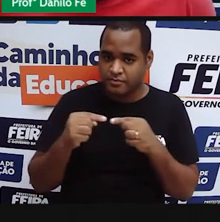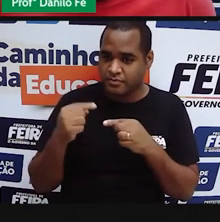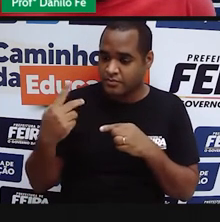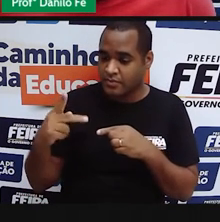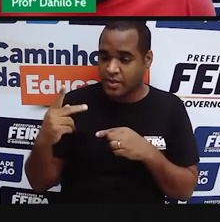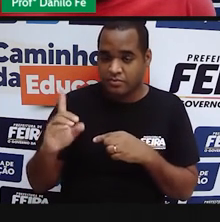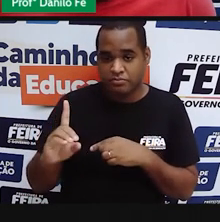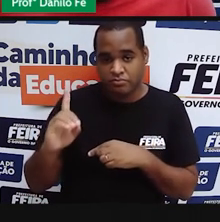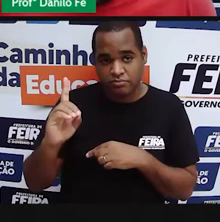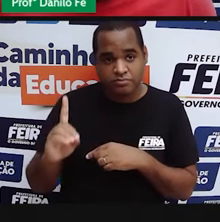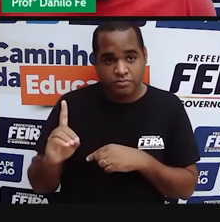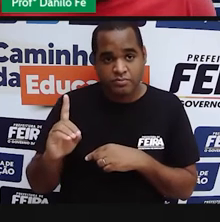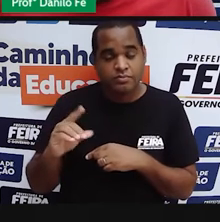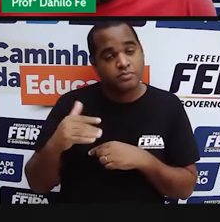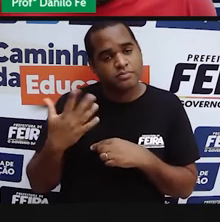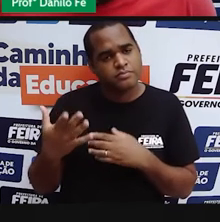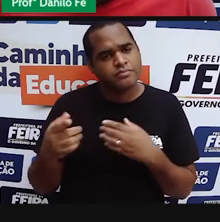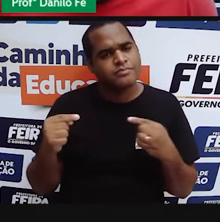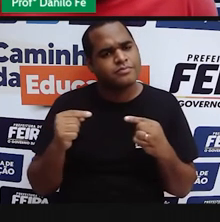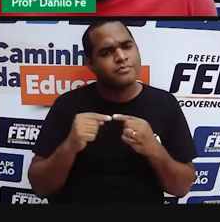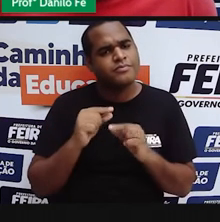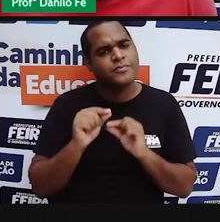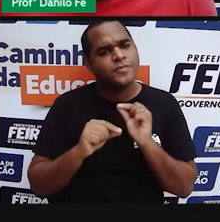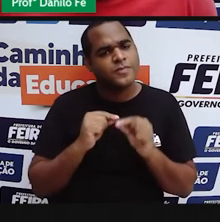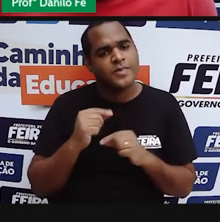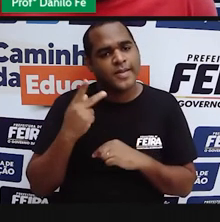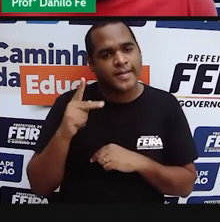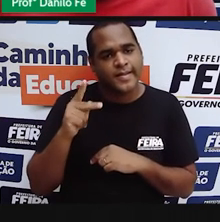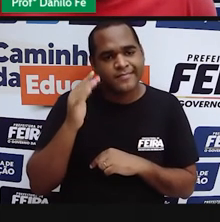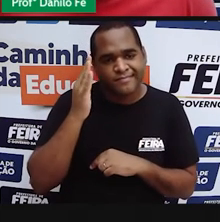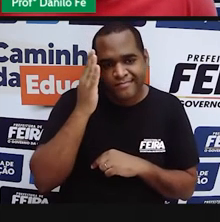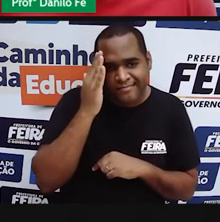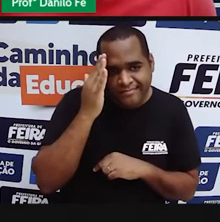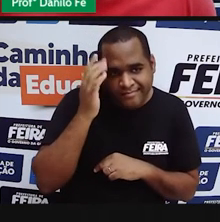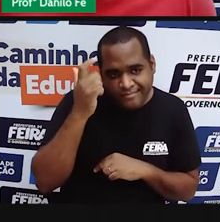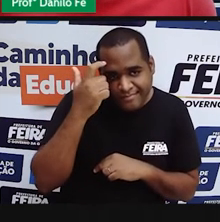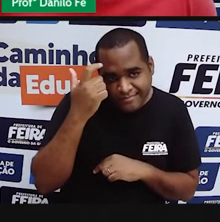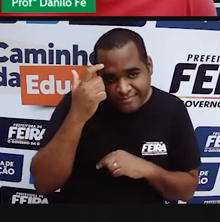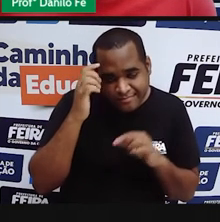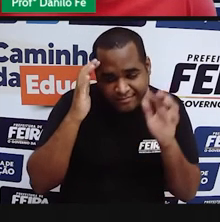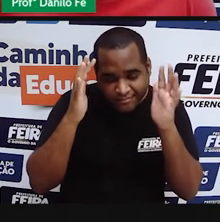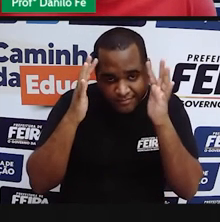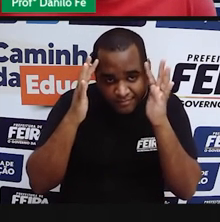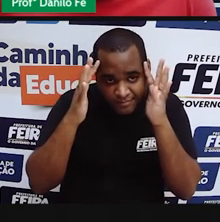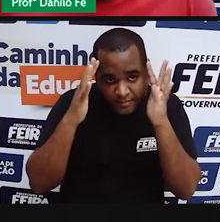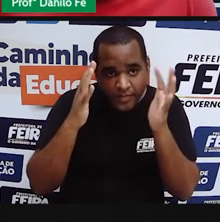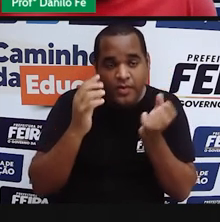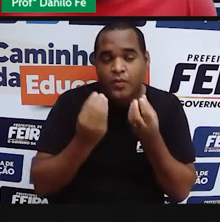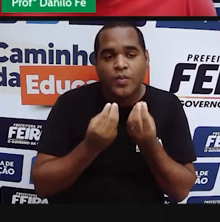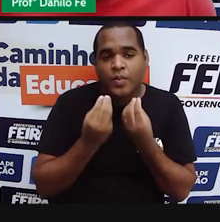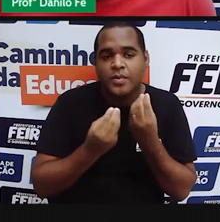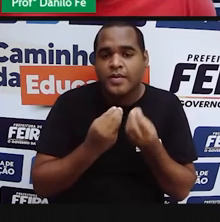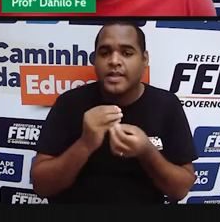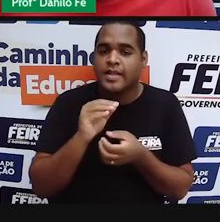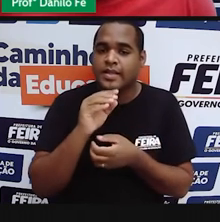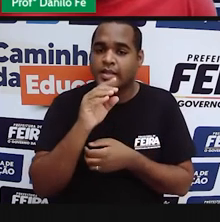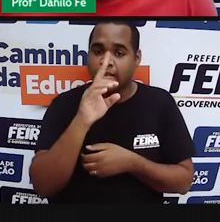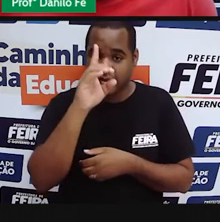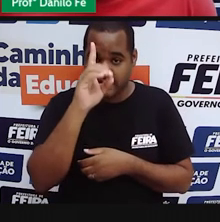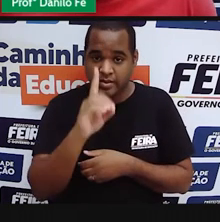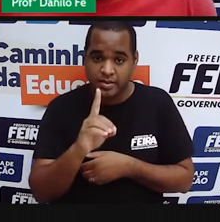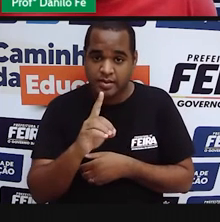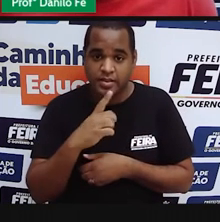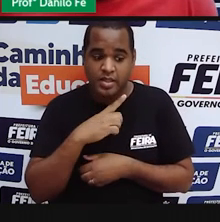questionando a autoridade do próprio Deus. Porque na cabeça dele havia um direito divino dos reis ao trono.